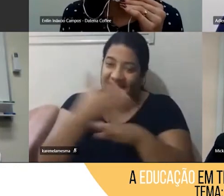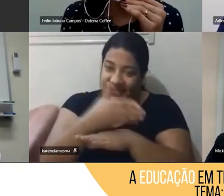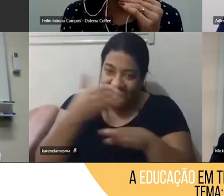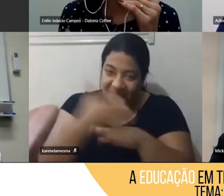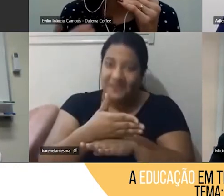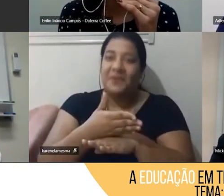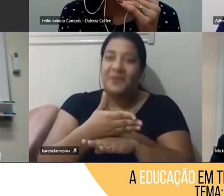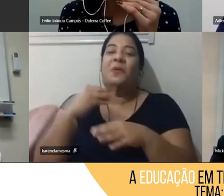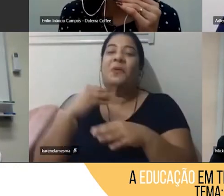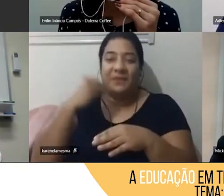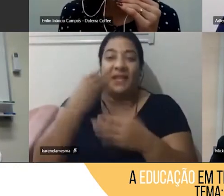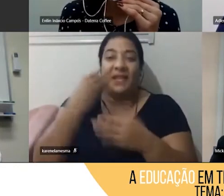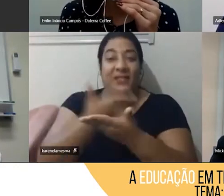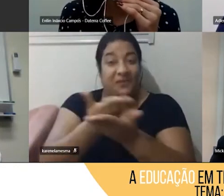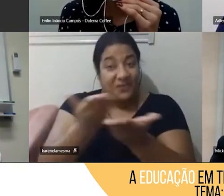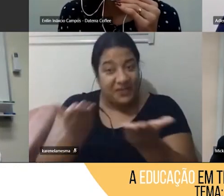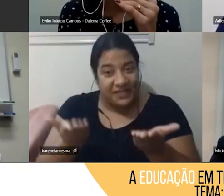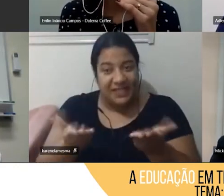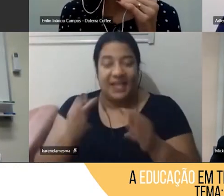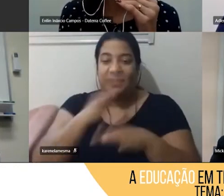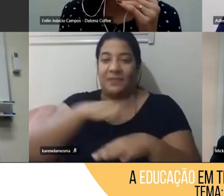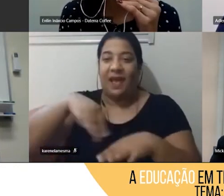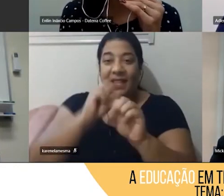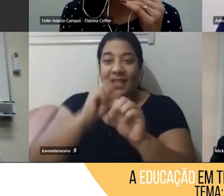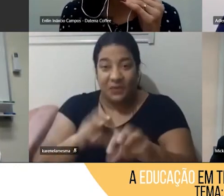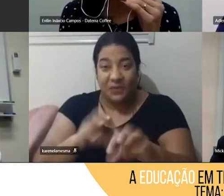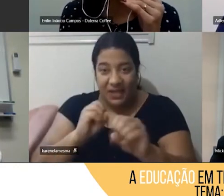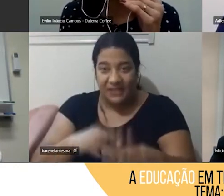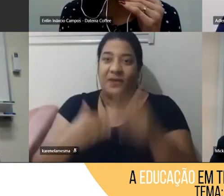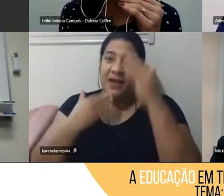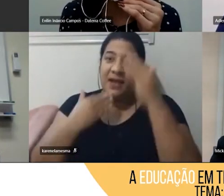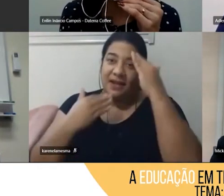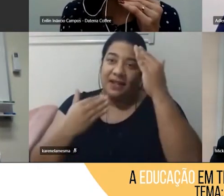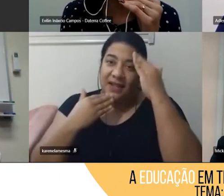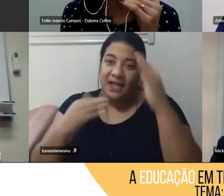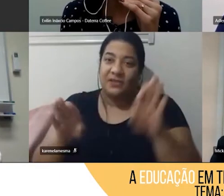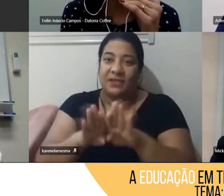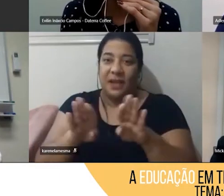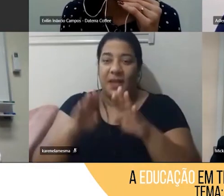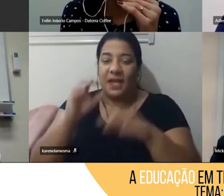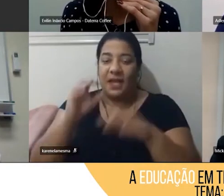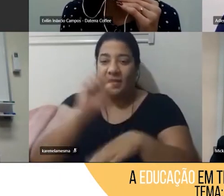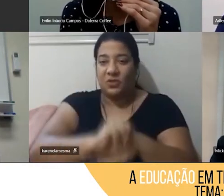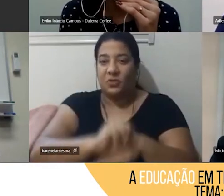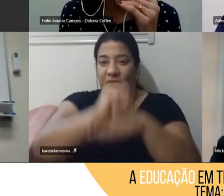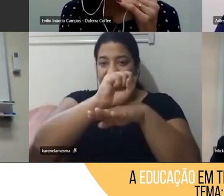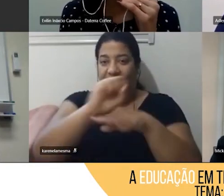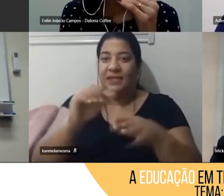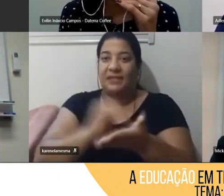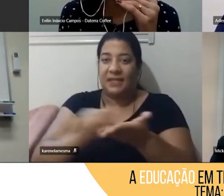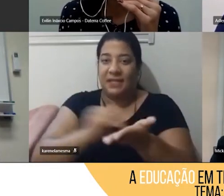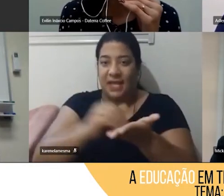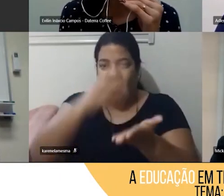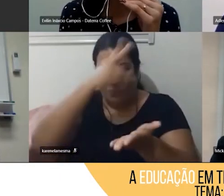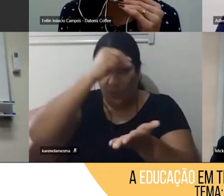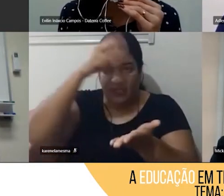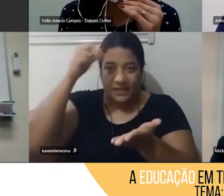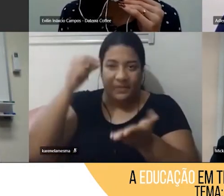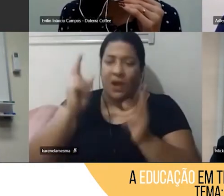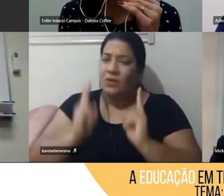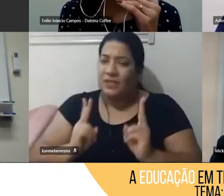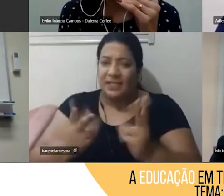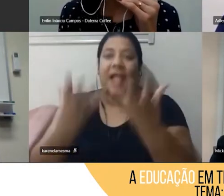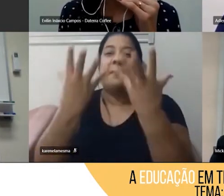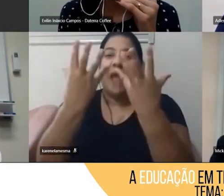experiência de vocês para a área da educação e agradeço também em nome da superintendência e da Secretaria Municipal por sempre toparem